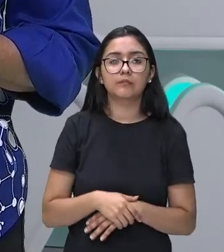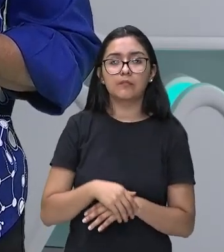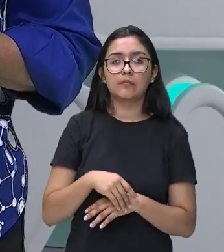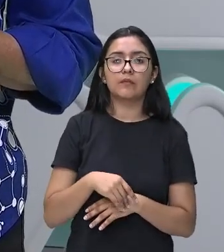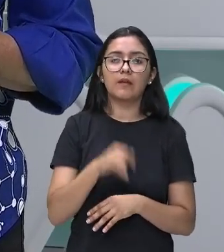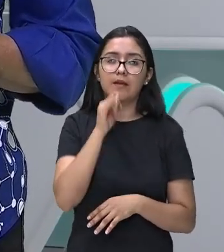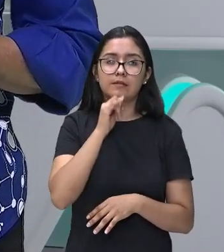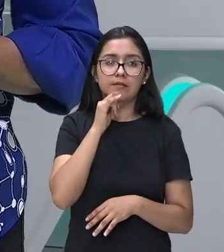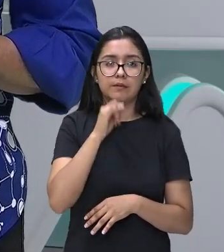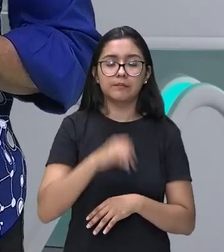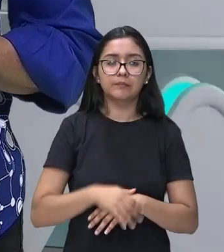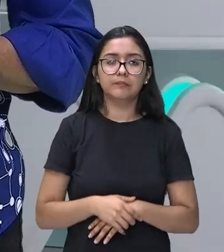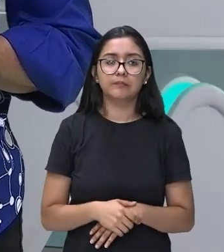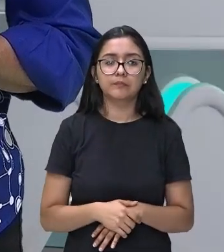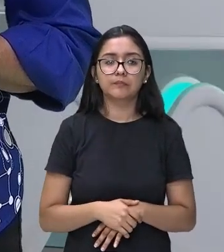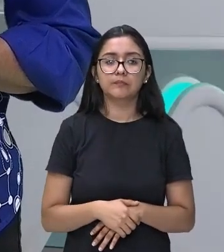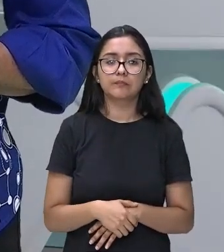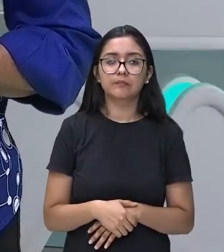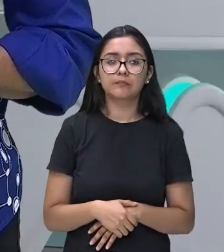Vamos ouvi-lo?